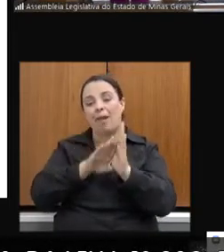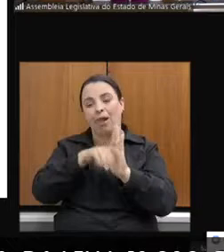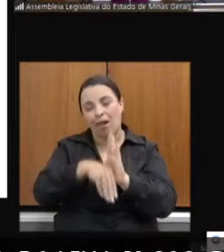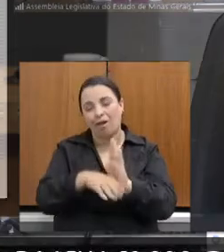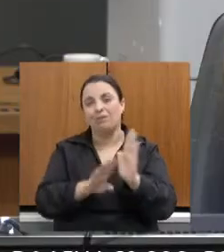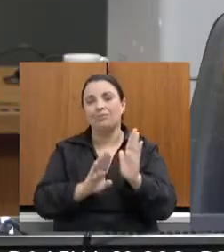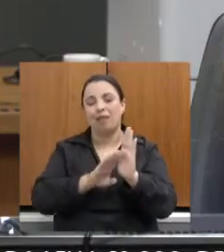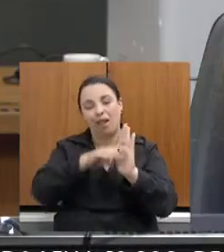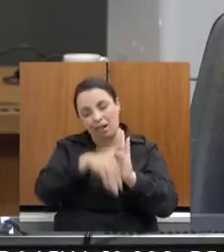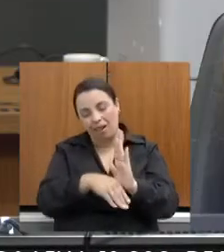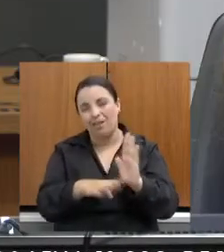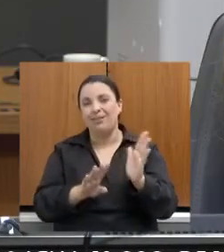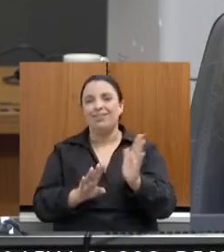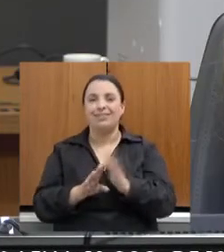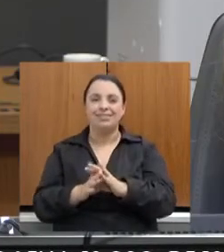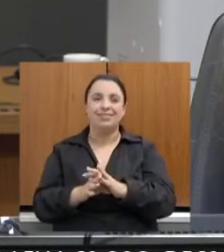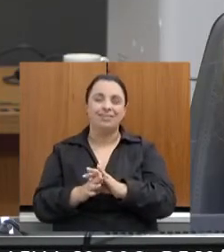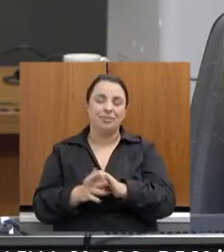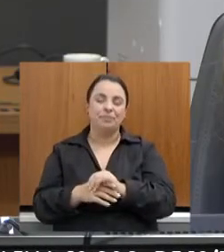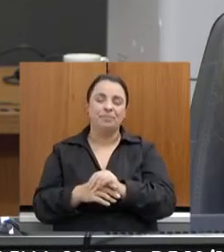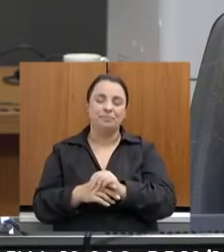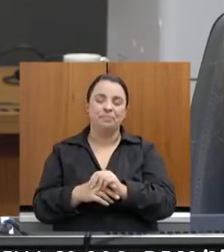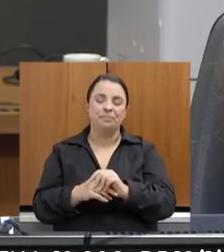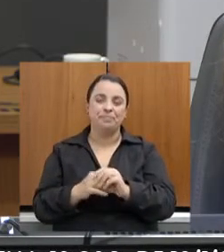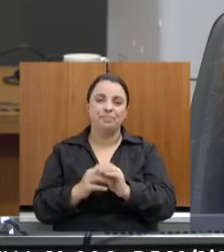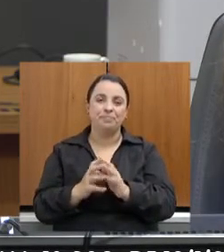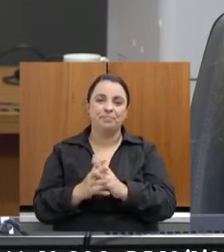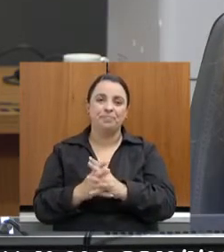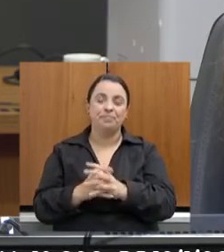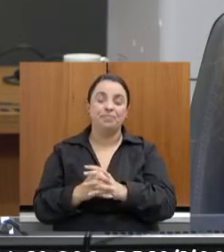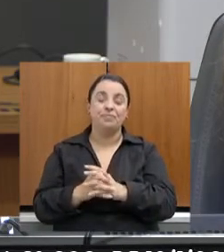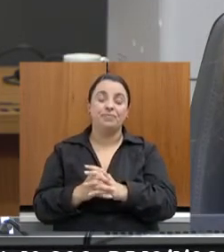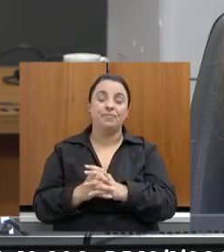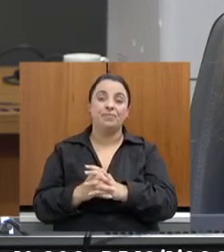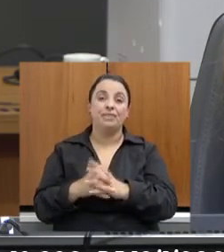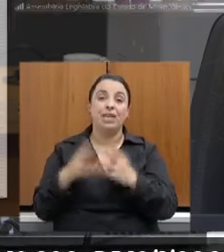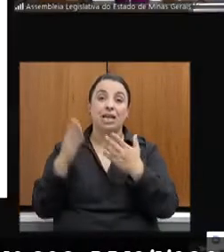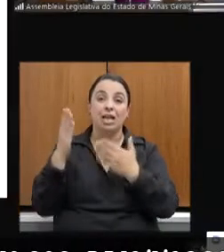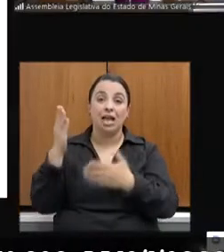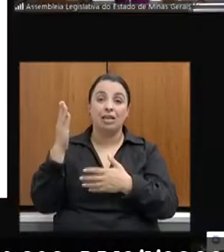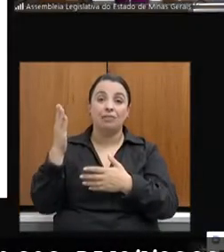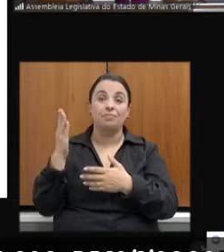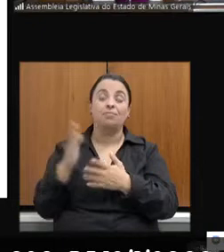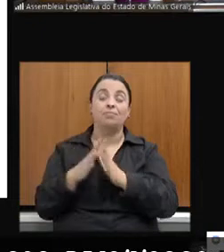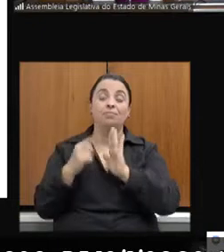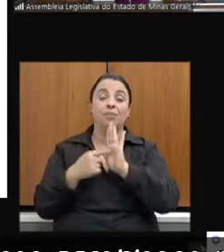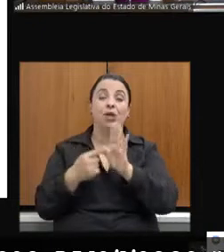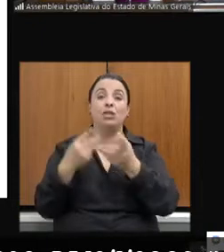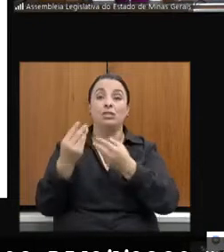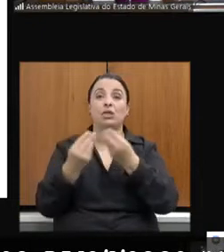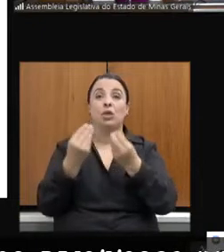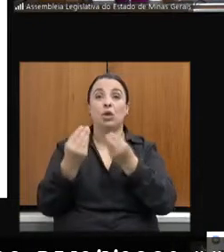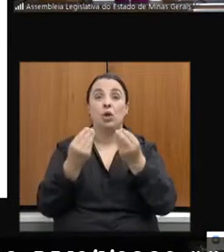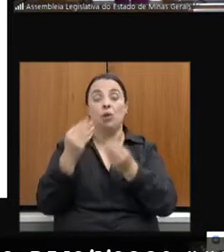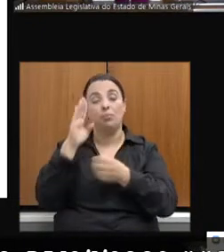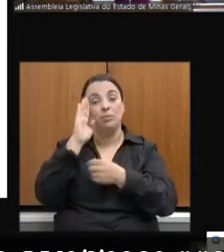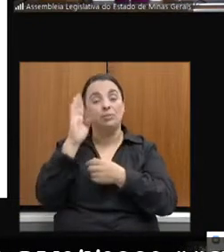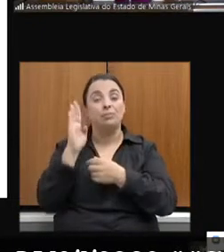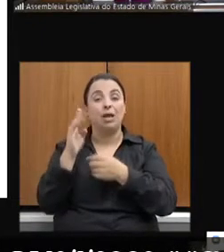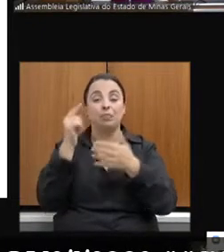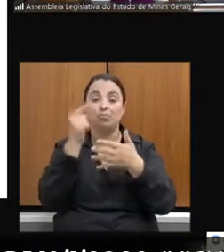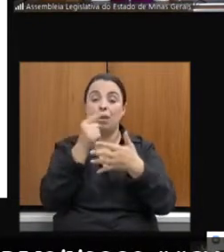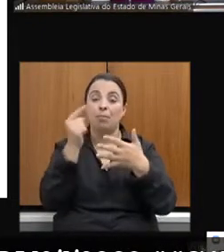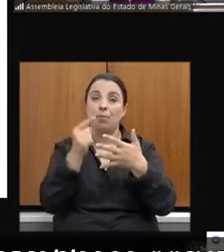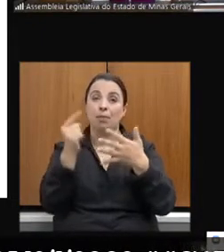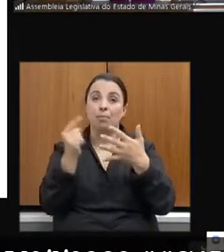aspecto que eu trouxe anteriormente. Pode passar, por favor. E aí, aqui a gente traz um pouco dos principais apontamentos